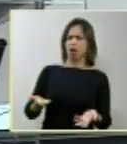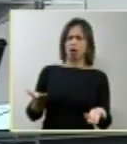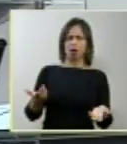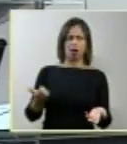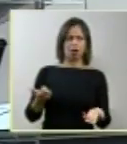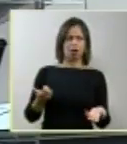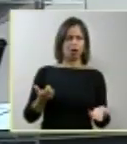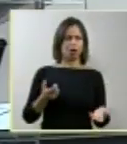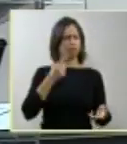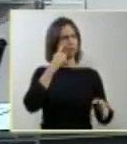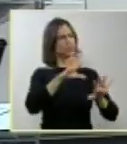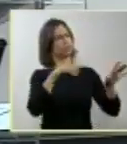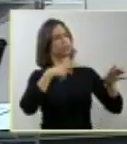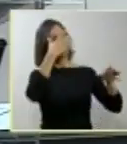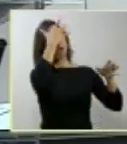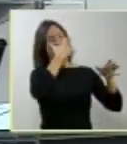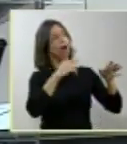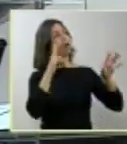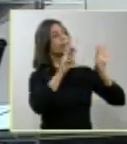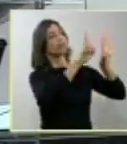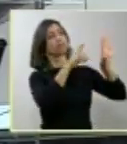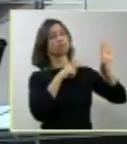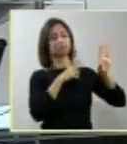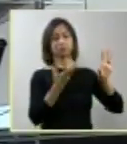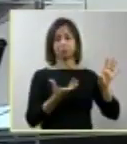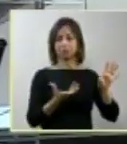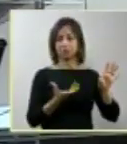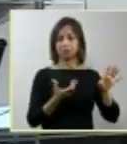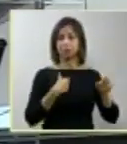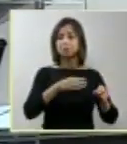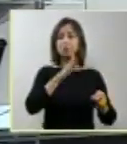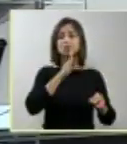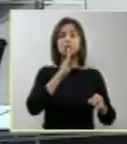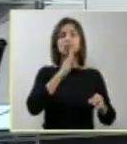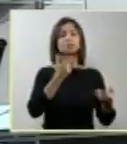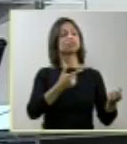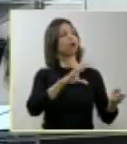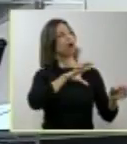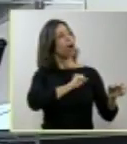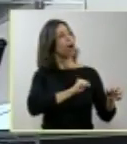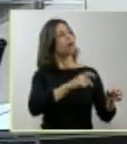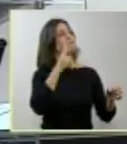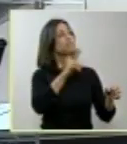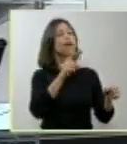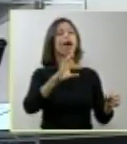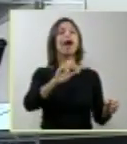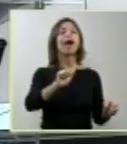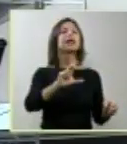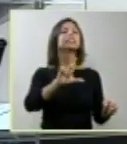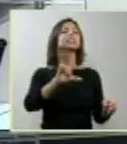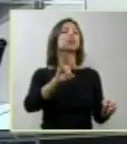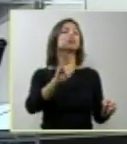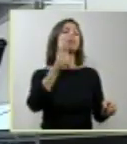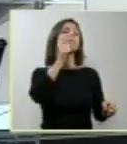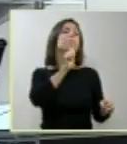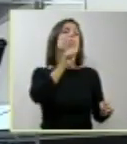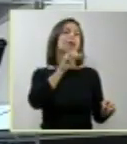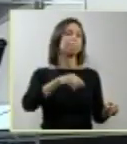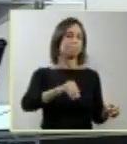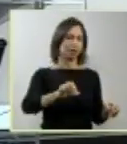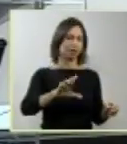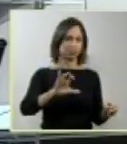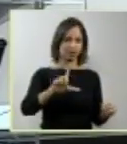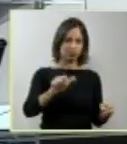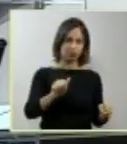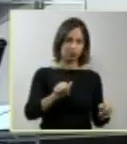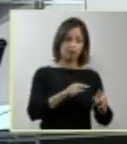o rosto de Onencefalo, precisavam vocês conhecer o amor, o carinho de Cacilda, mãe de Marcela. E a